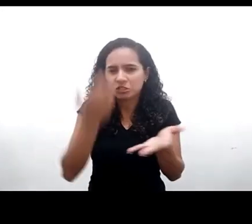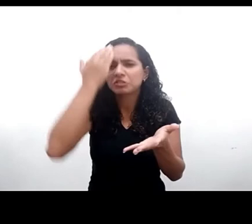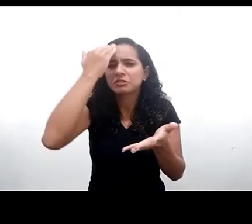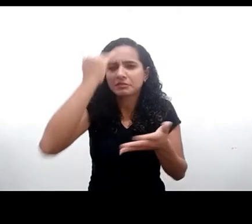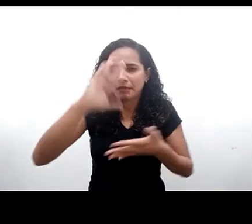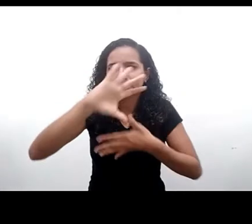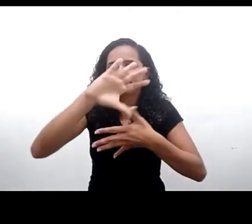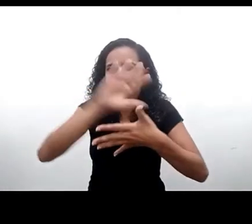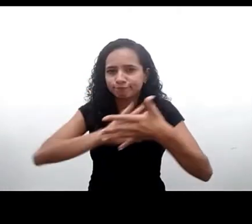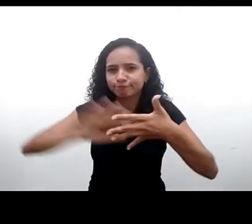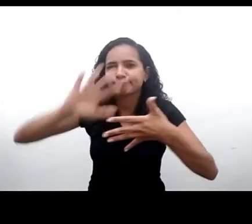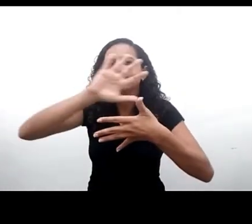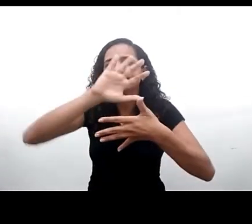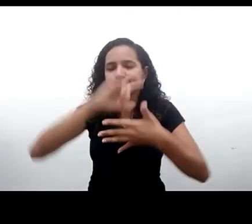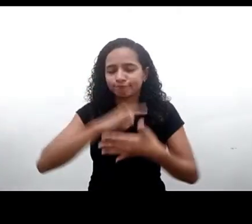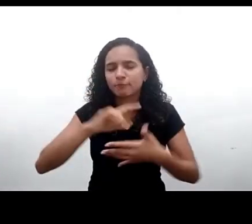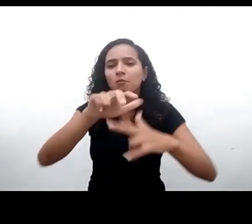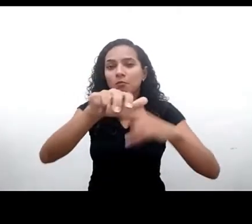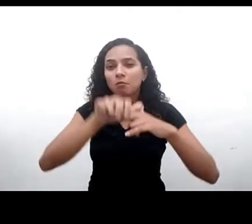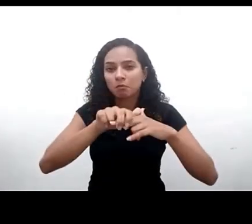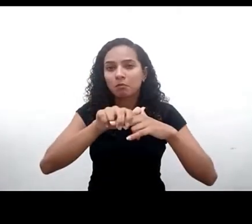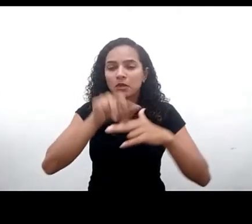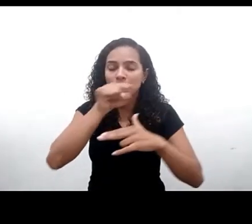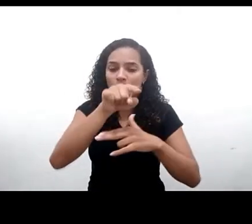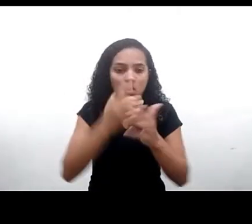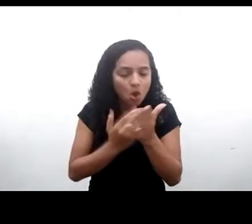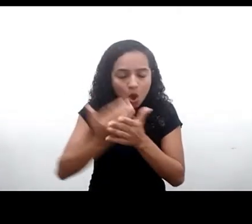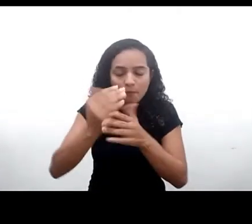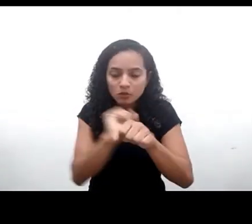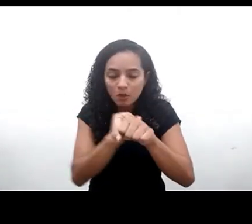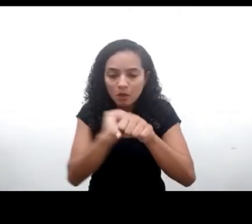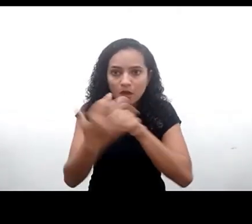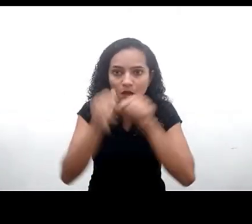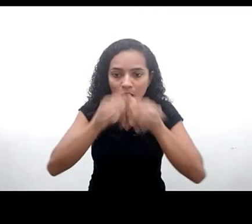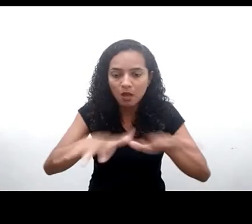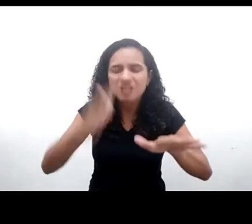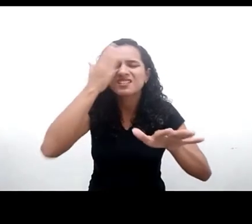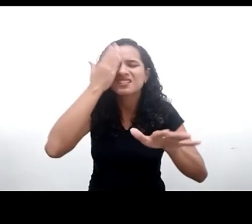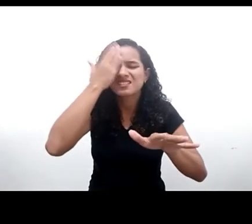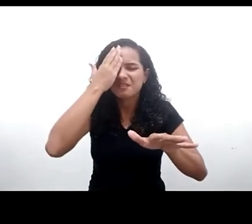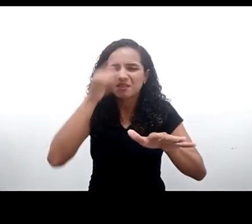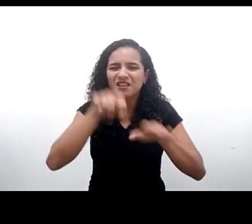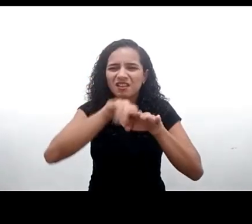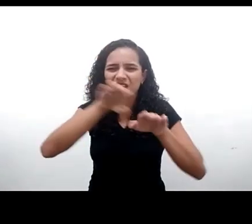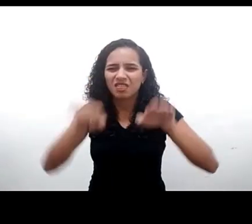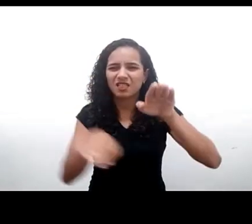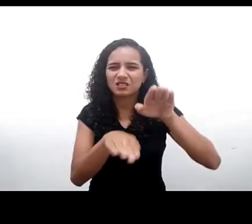a pandemia foi declarada é que o aspecto digital longe de